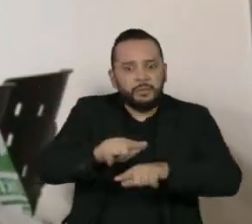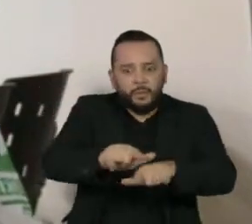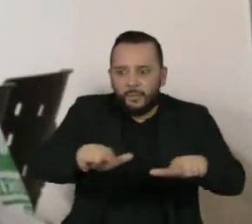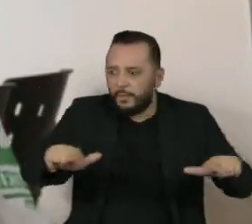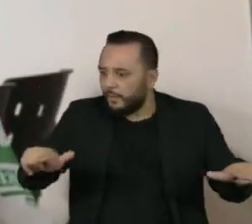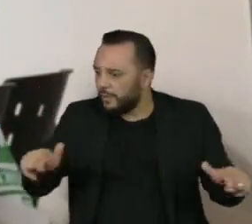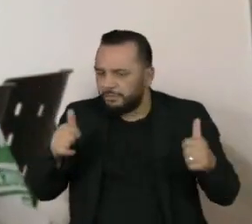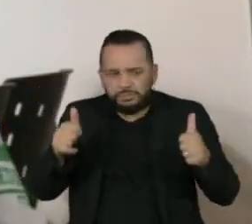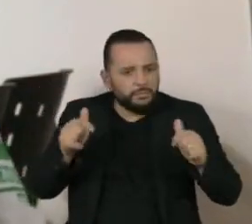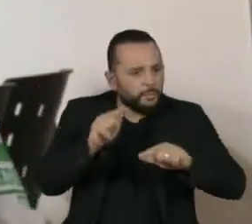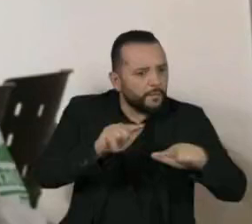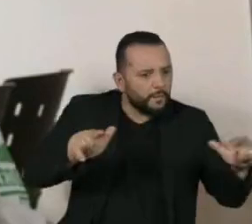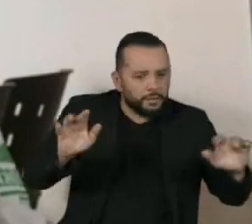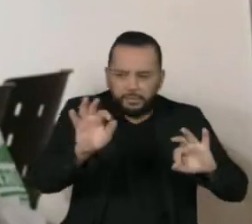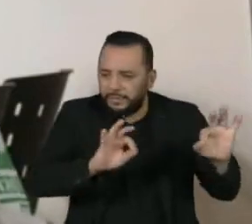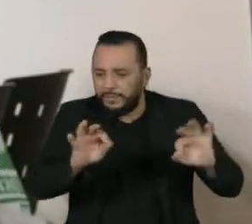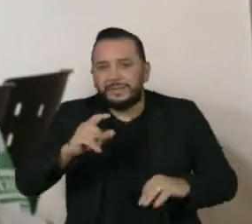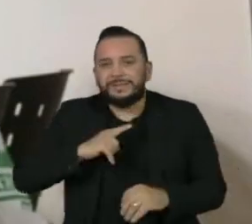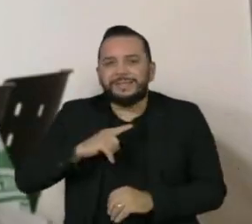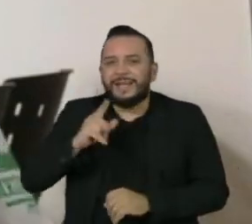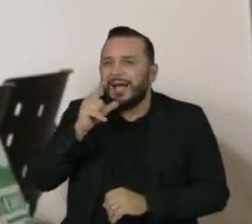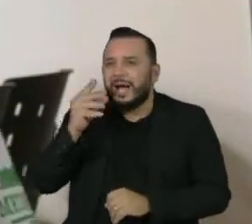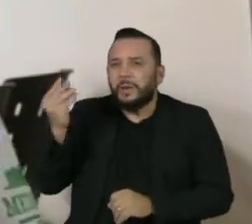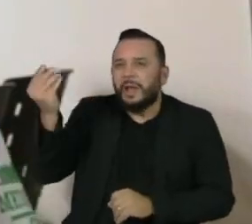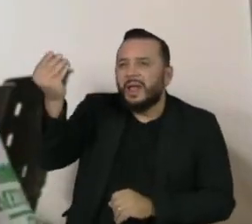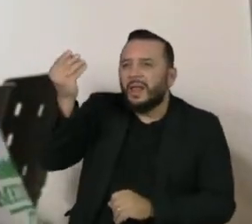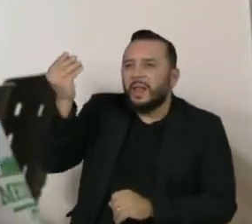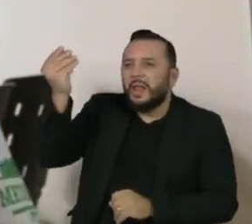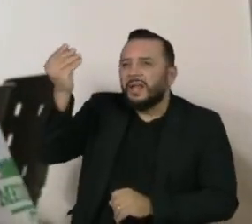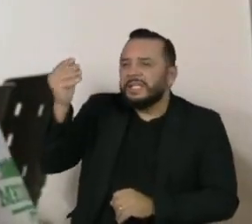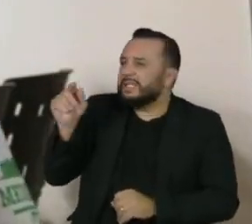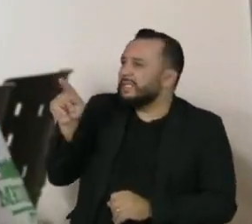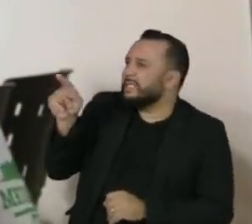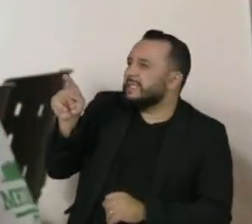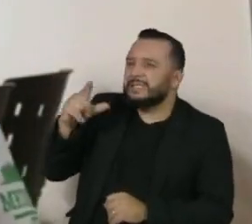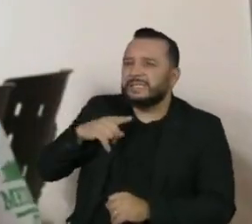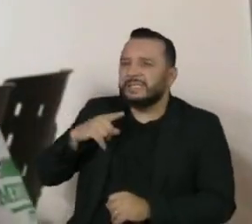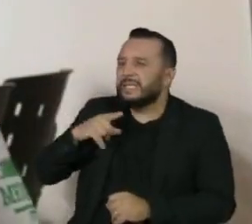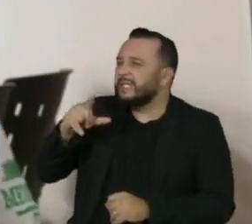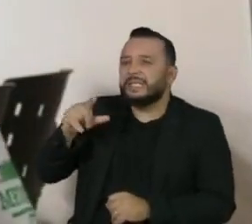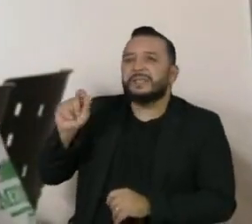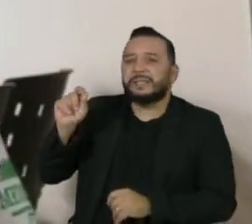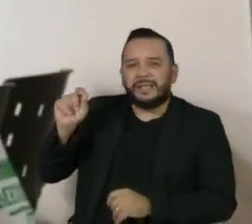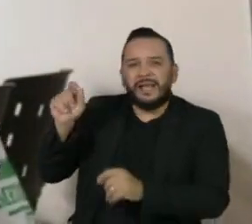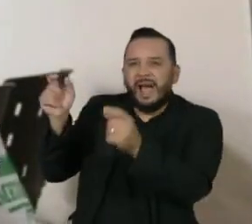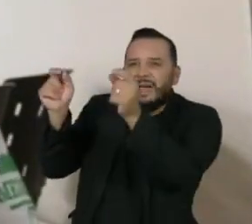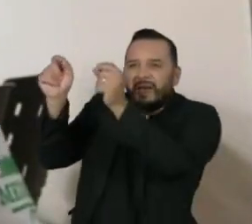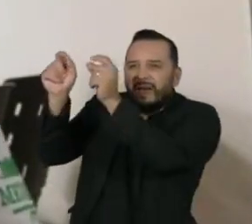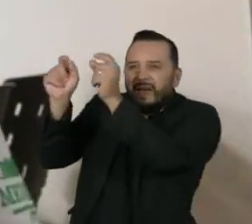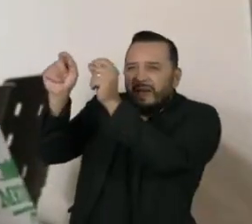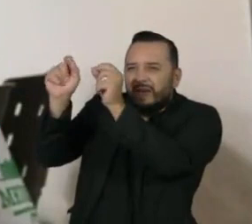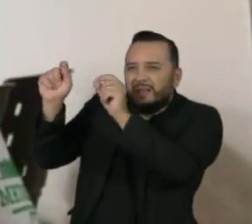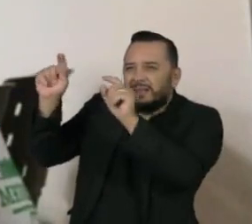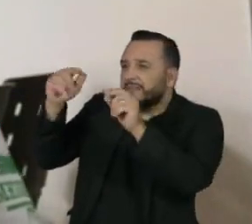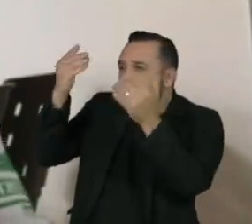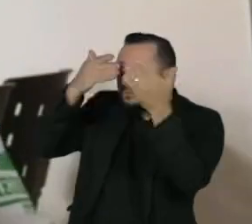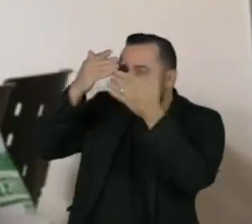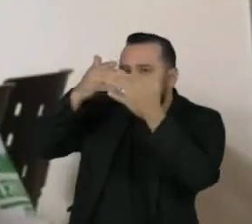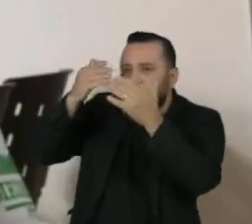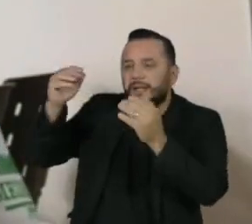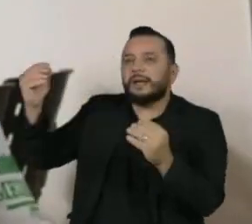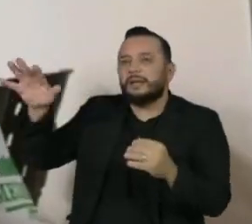você fala assim, poxa, está tudo arrumadinho, mas ele tem umidade. Onde tem umidade, tem ácaro também, né, e são dois